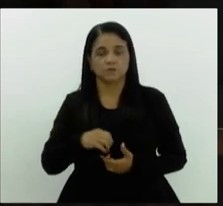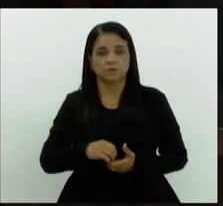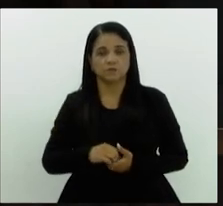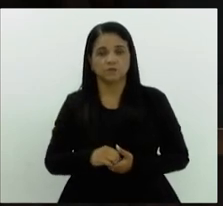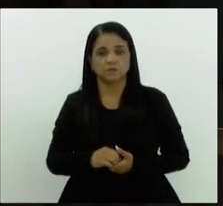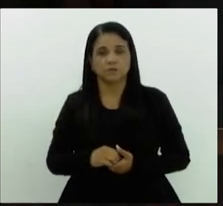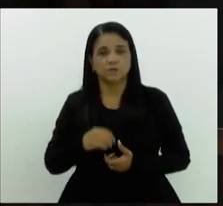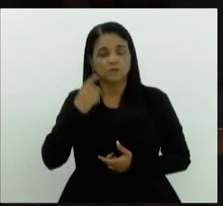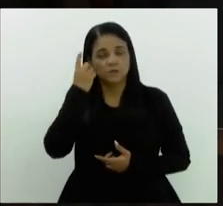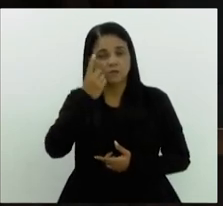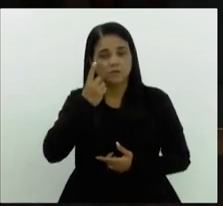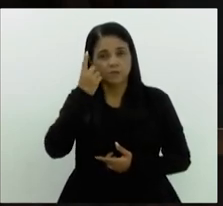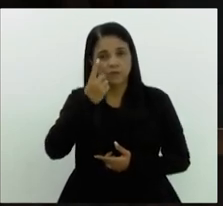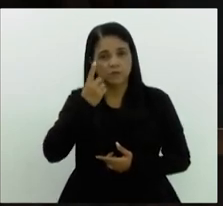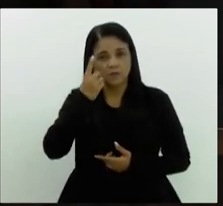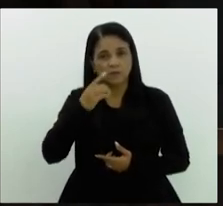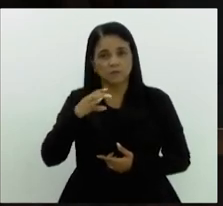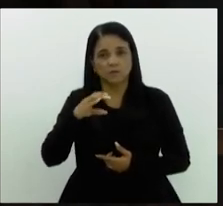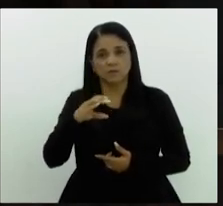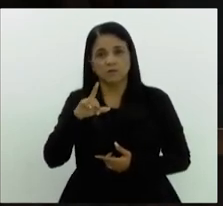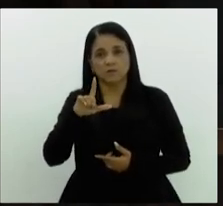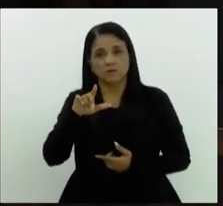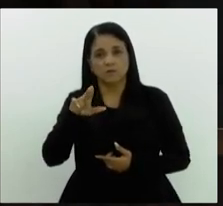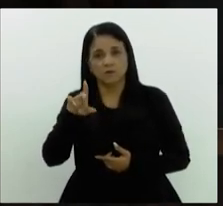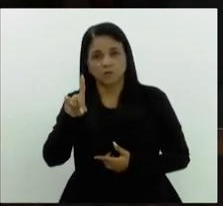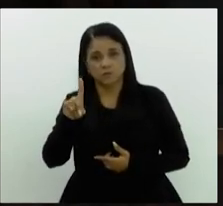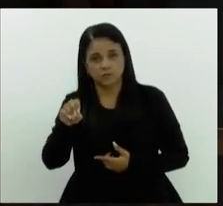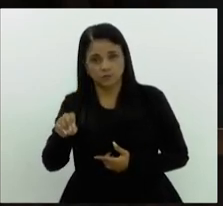nosso nome deputado, deputado Cláudio Caiado.